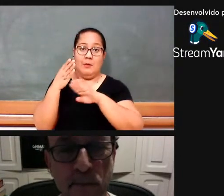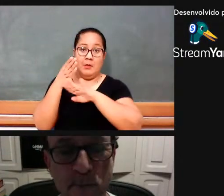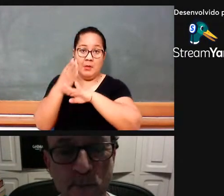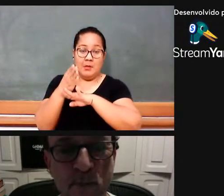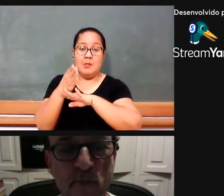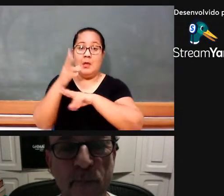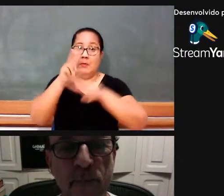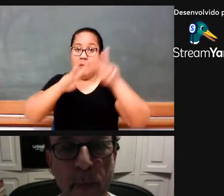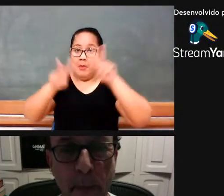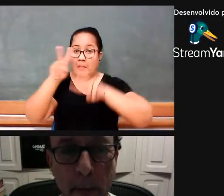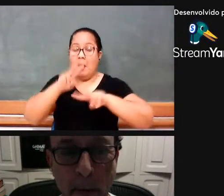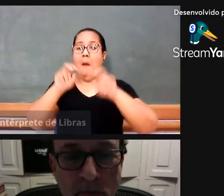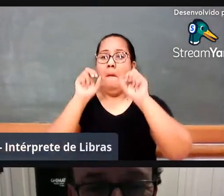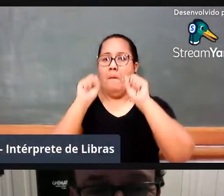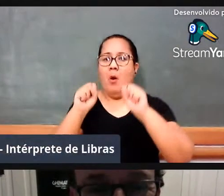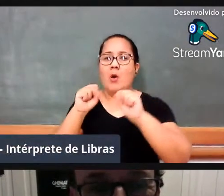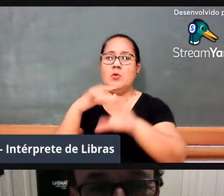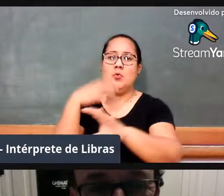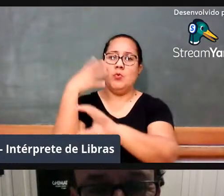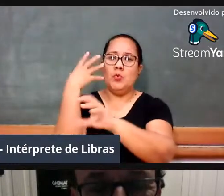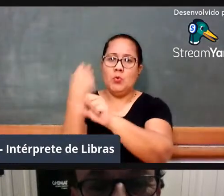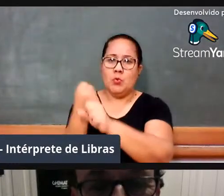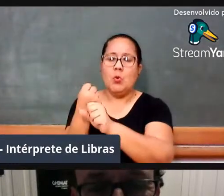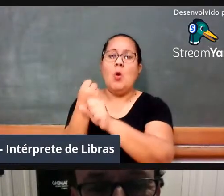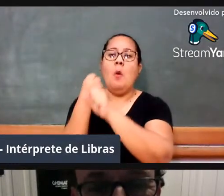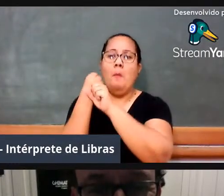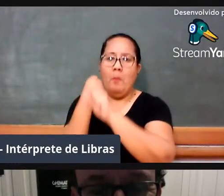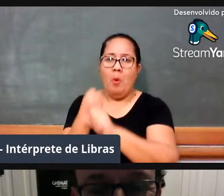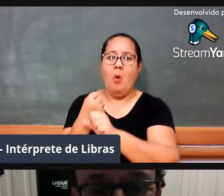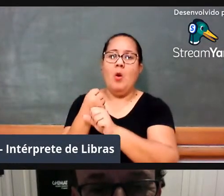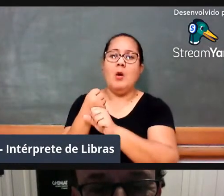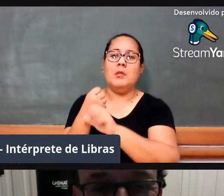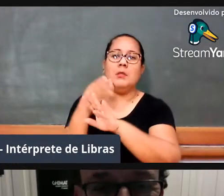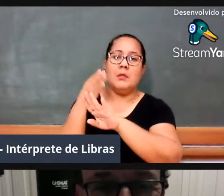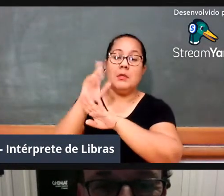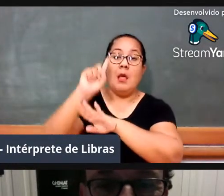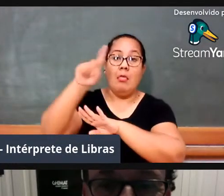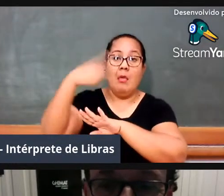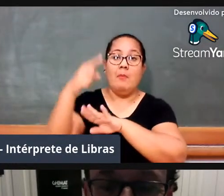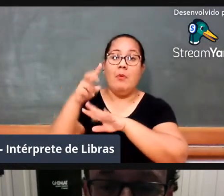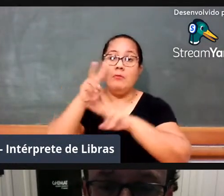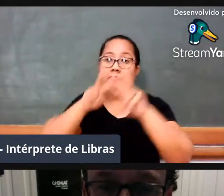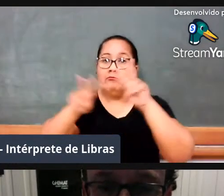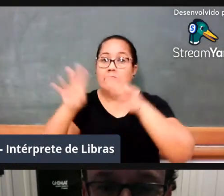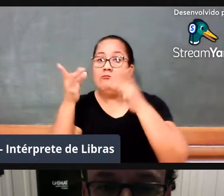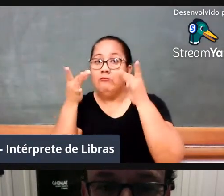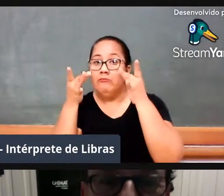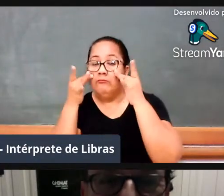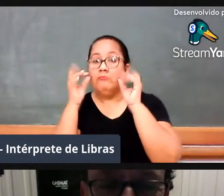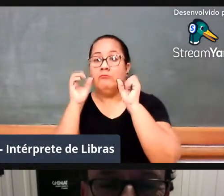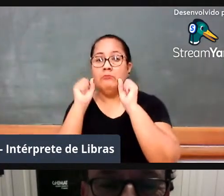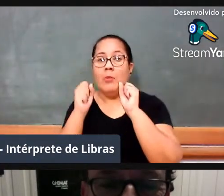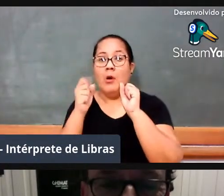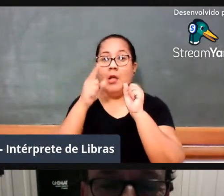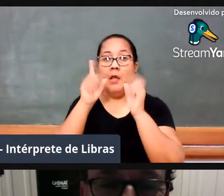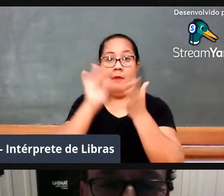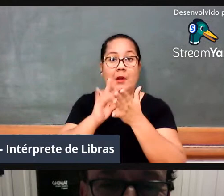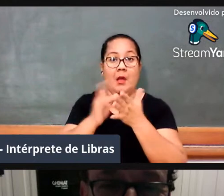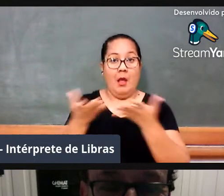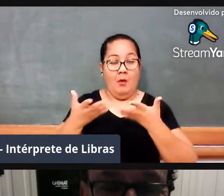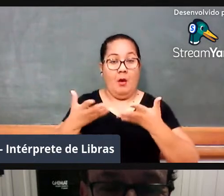conteúdo, vai ficar gravado nesse canal, né, a palestra, e, assim, a gente continua aqui maravilhada com